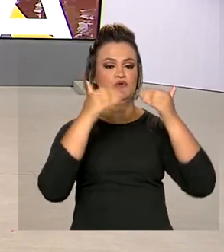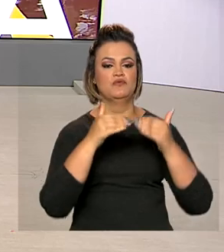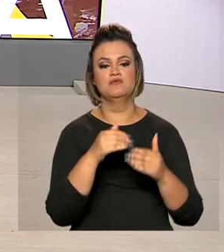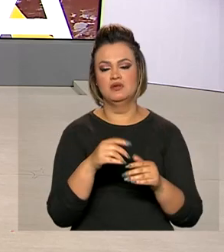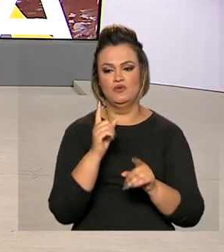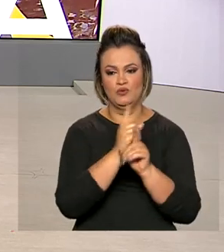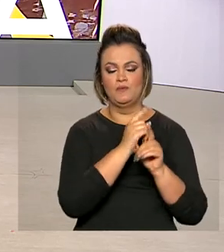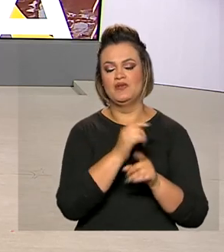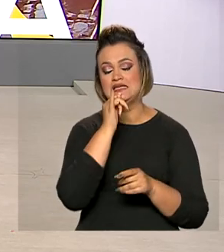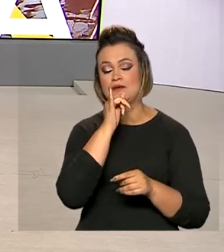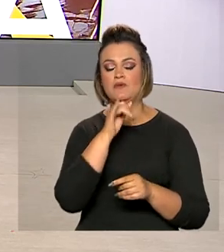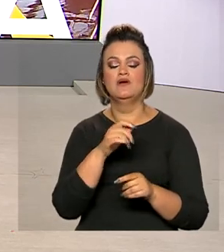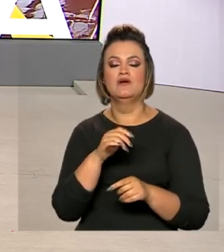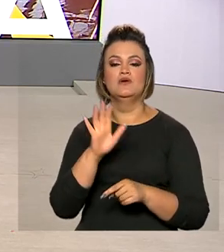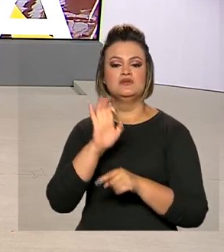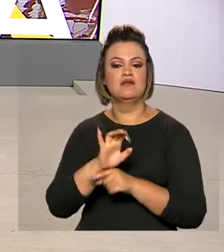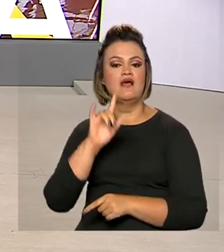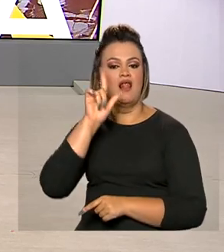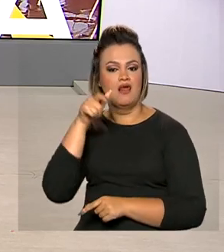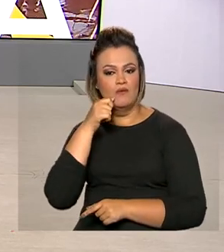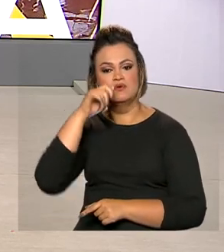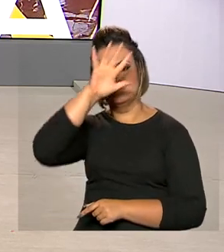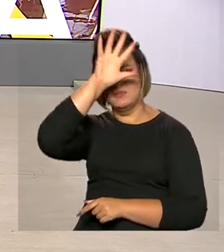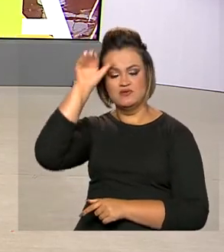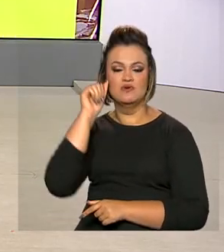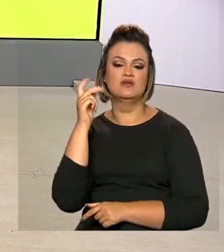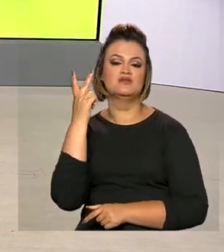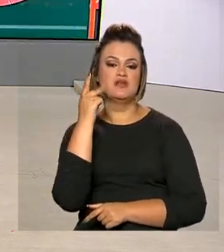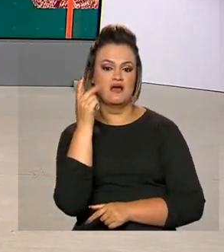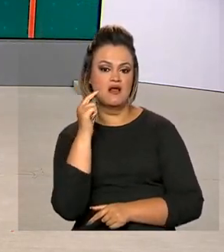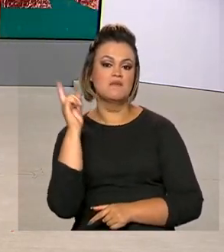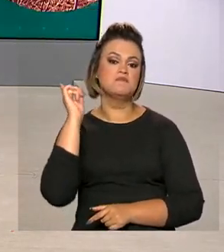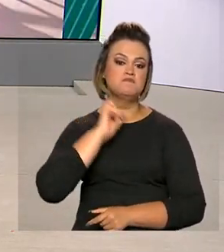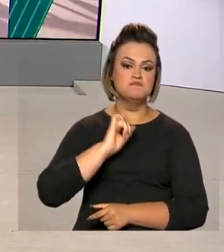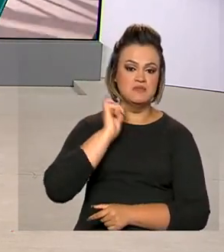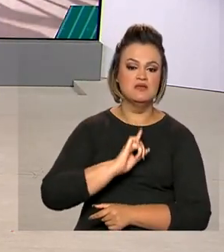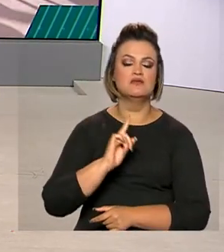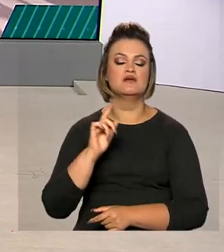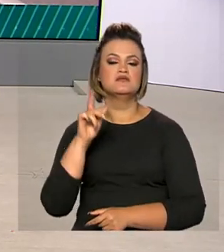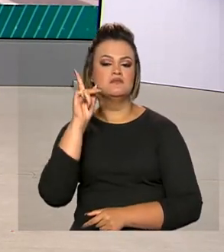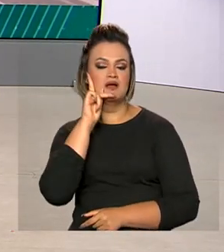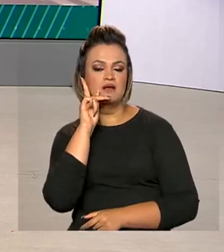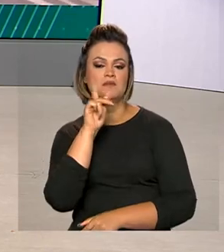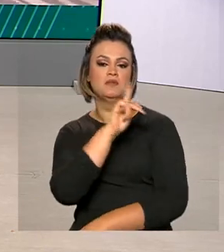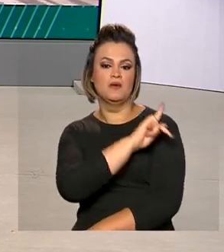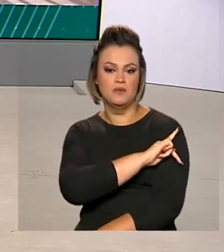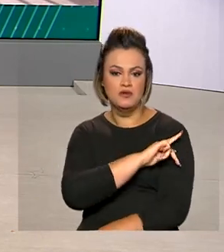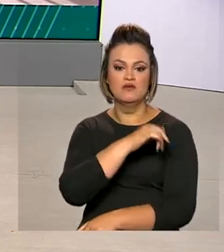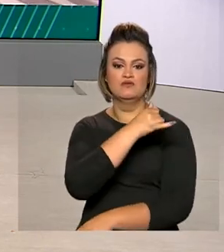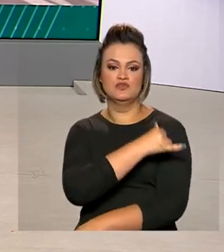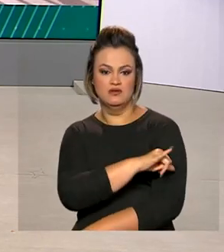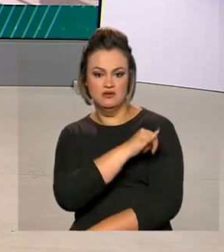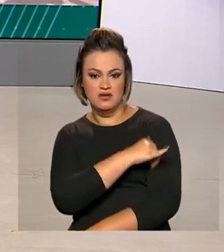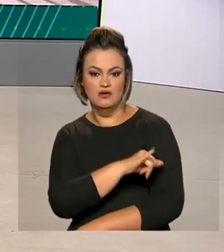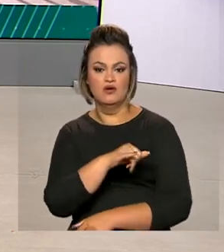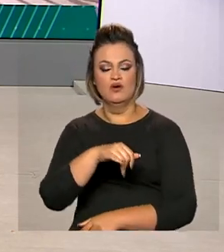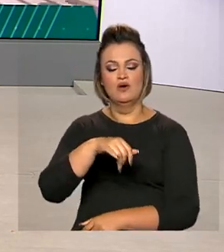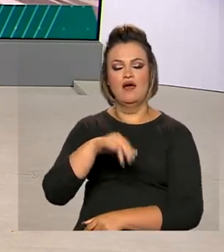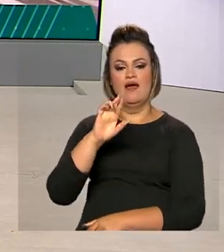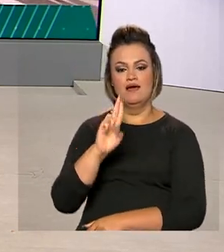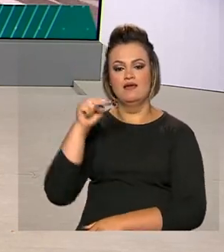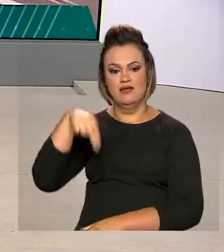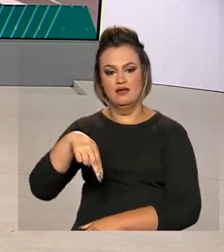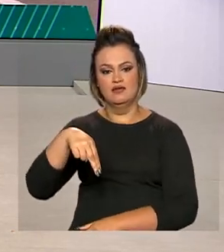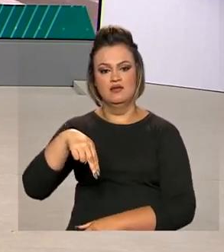eles municípios de Alagoas, Amazonas, Ceará, Minas Gerais, Paraíba, Piauí, Rio de Janeiro, Rio Grande do